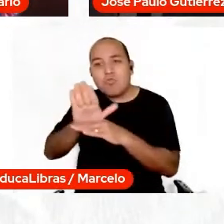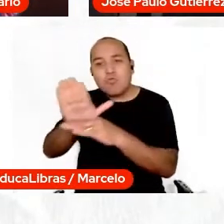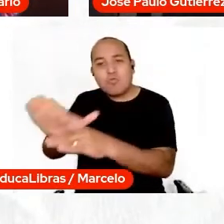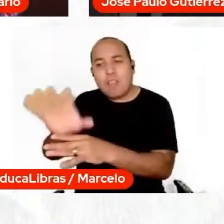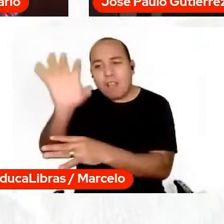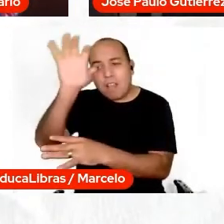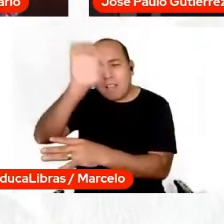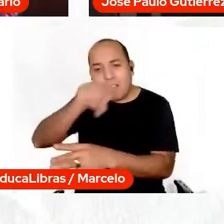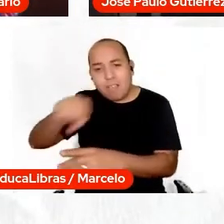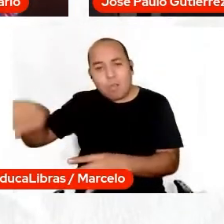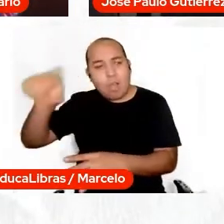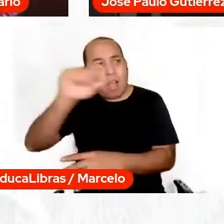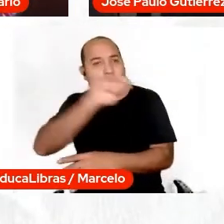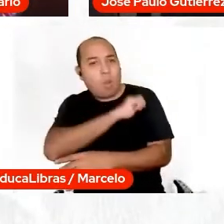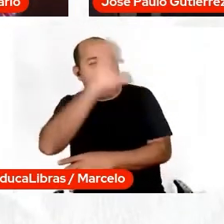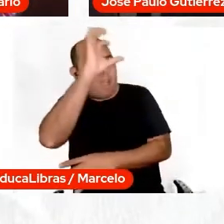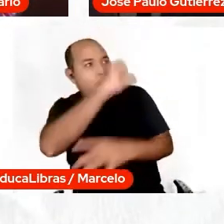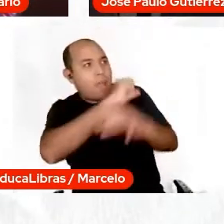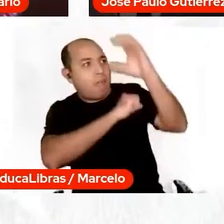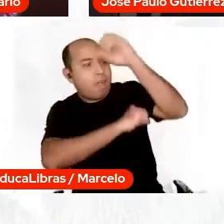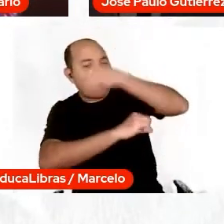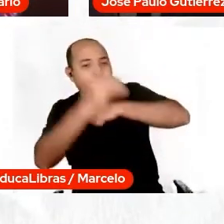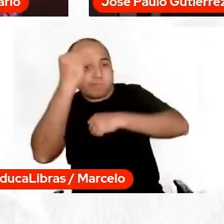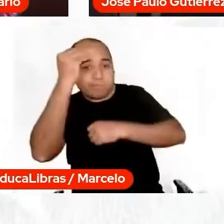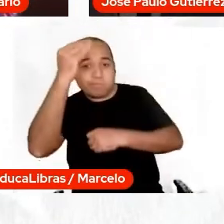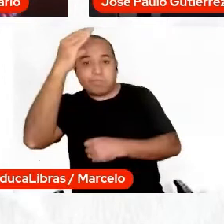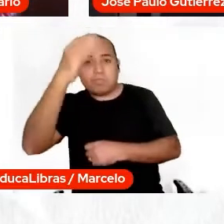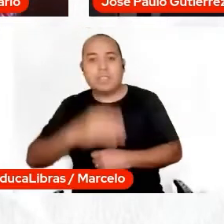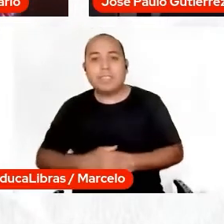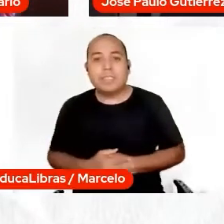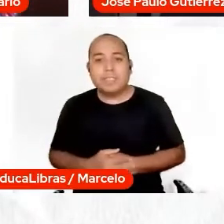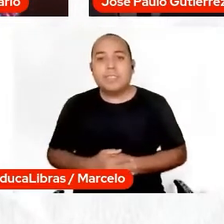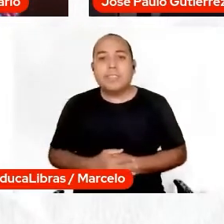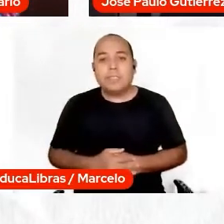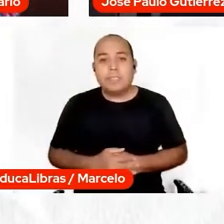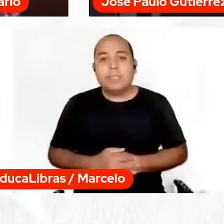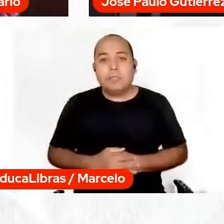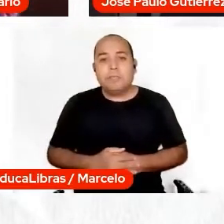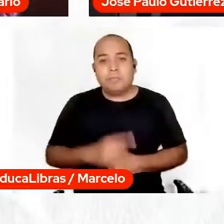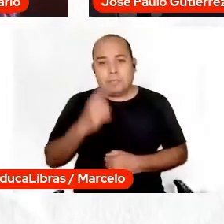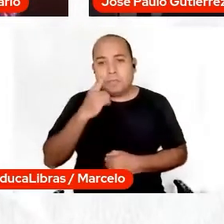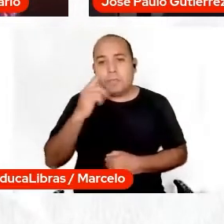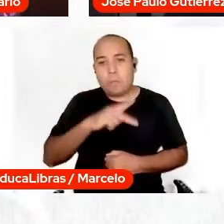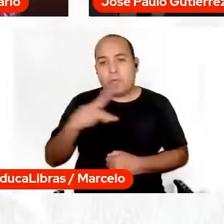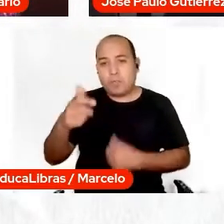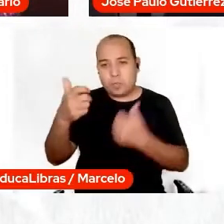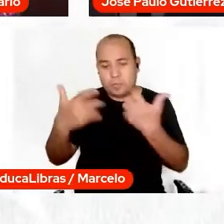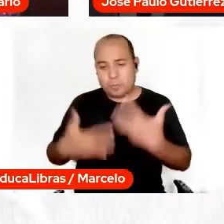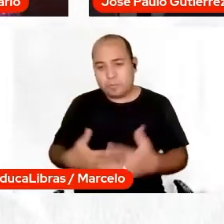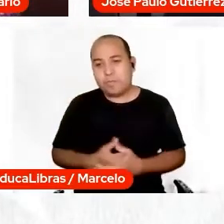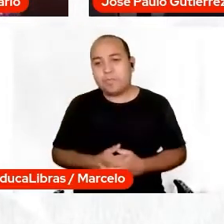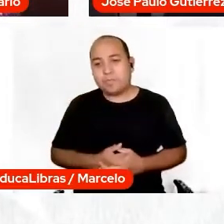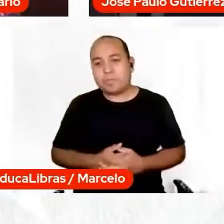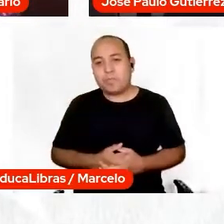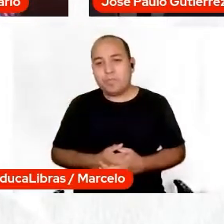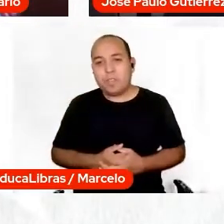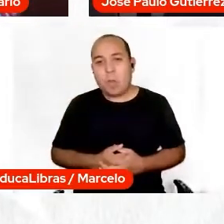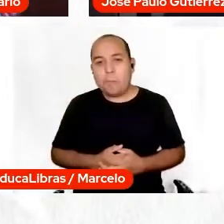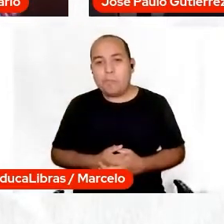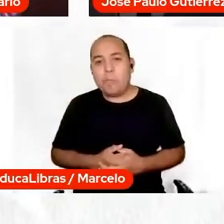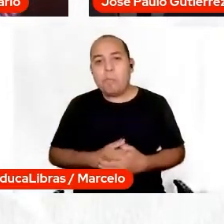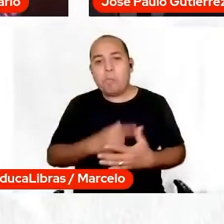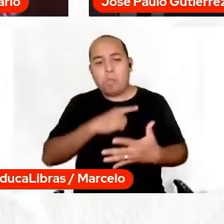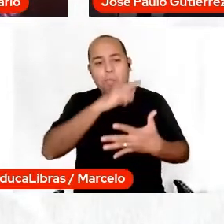partir das suas fontes, da declaração dos direitos humanos, como o professor apresentou, ele tem vários